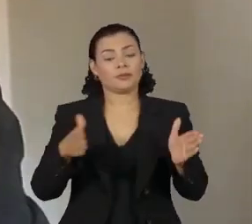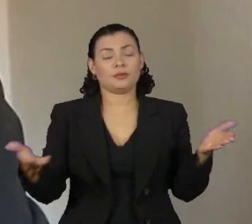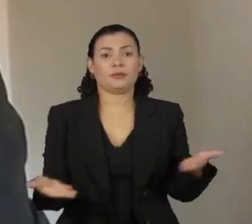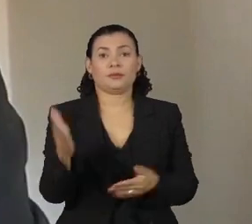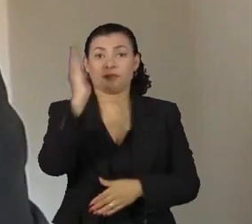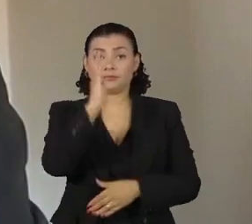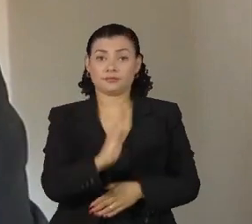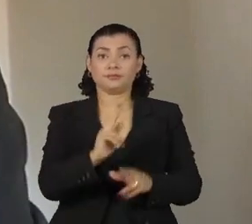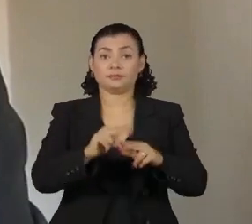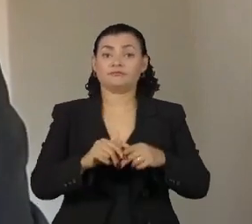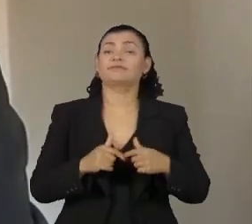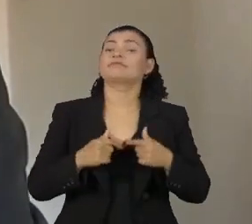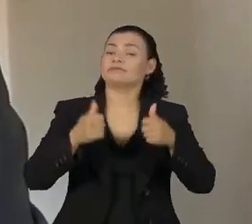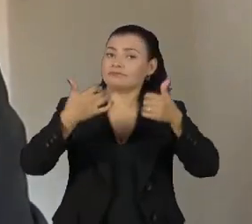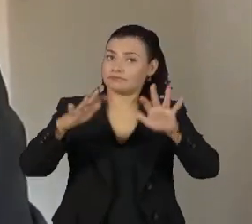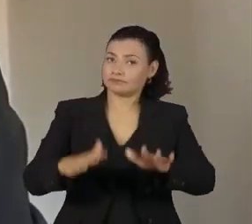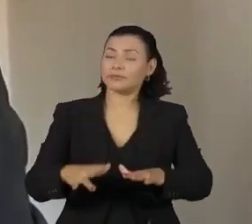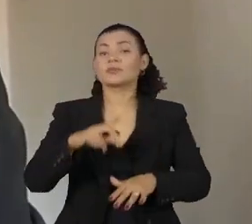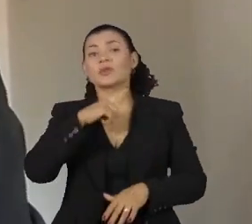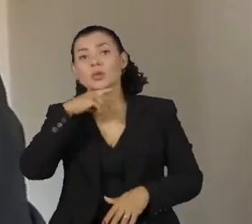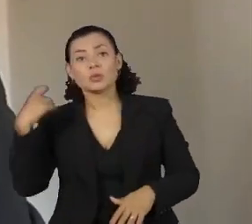em relação à crise entre Rússia e Ucrânia.